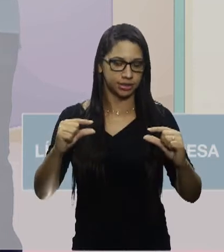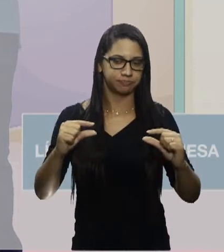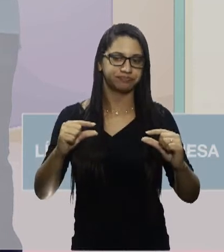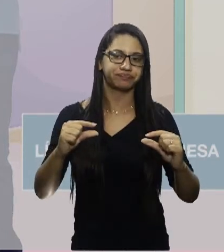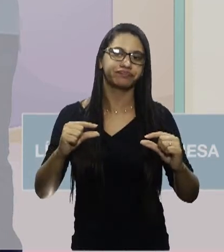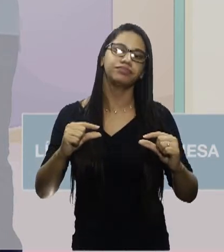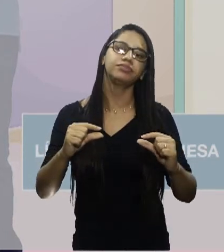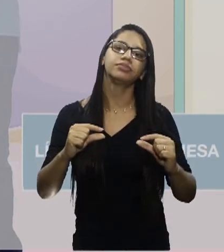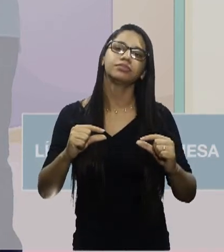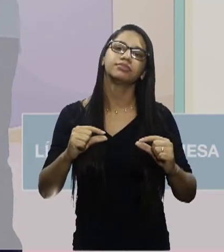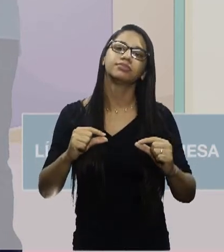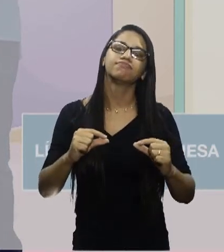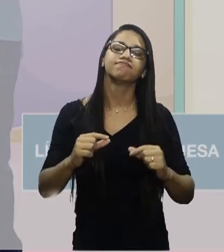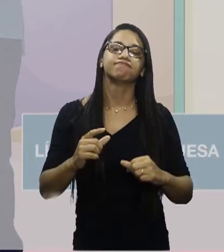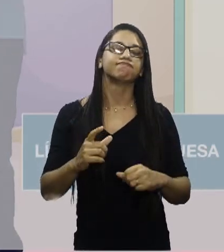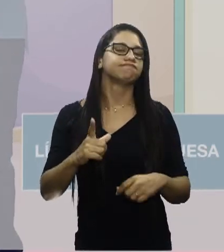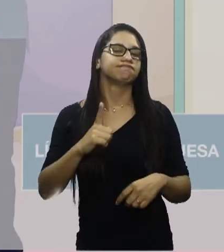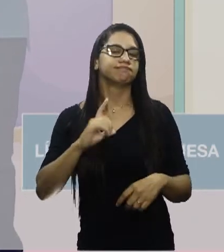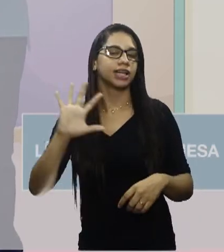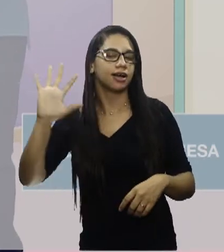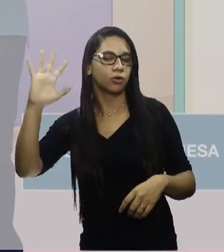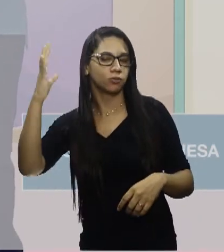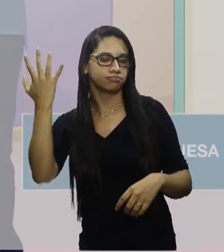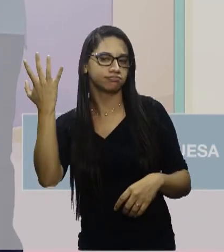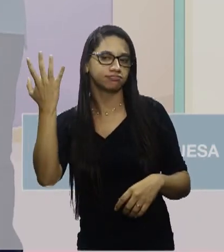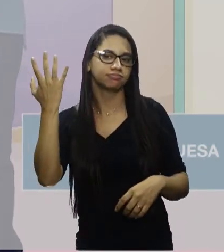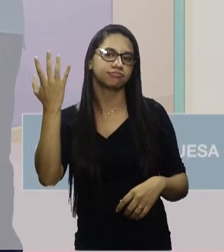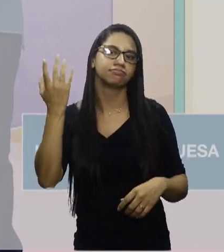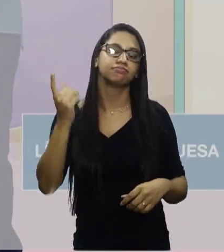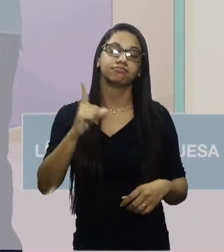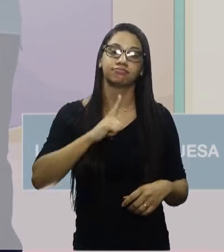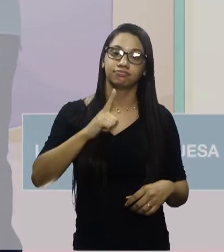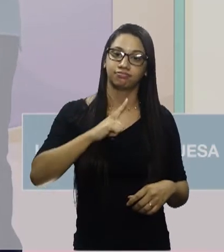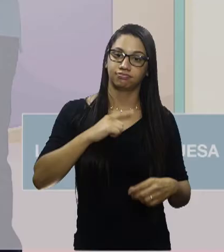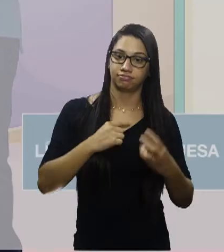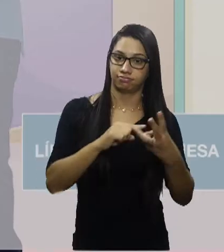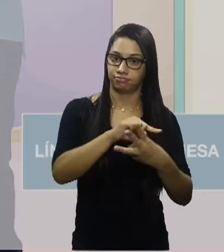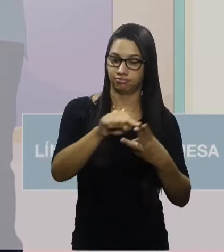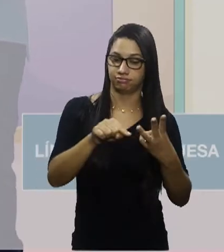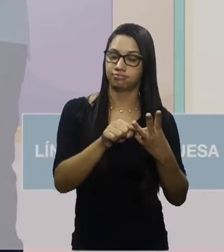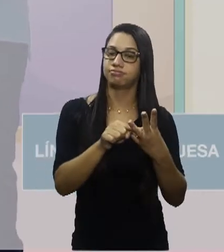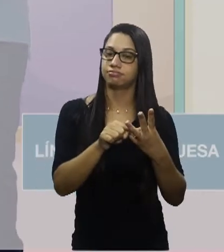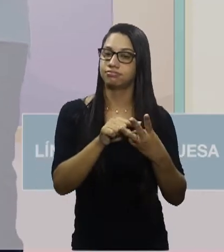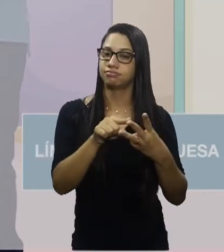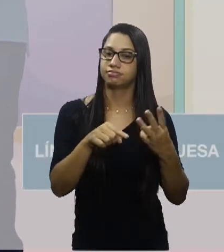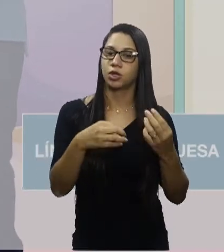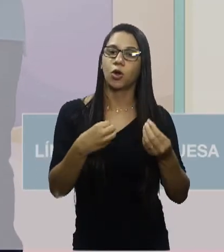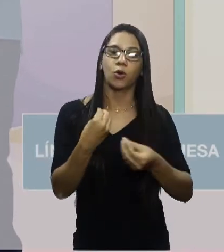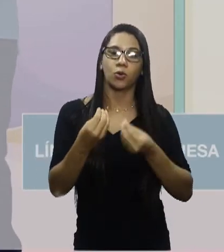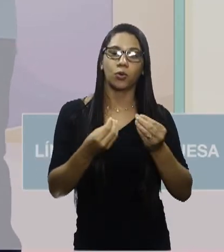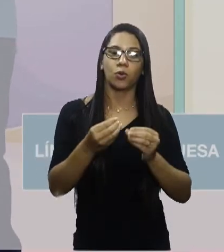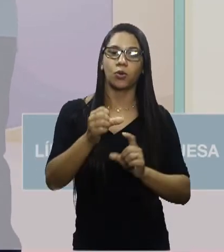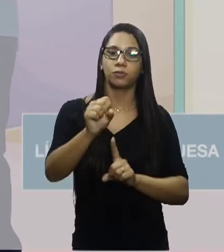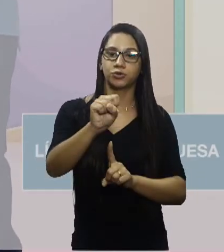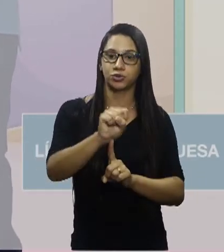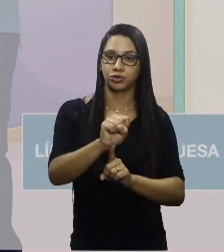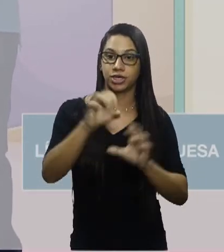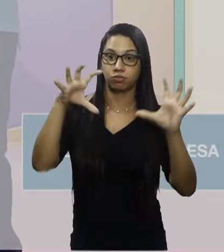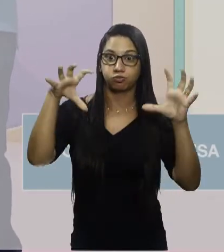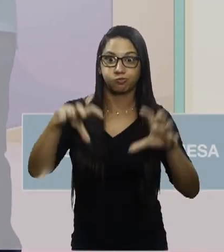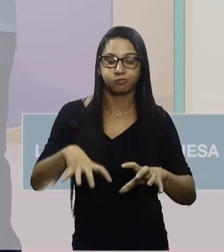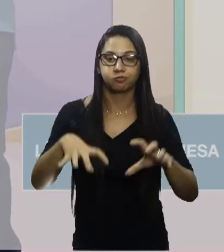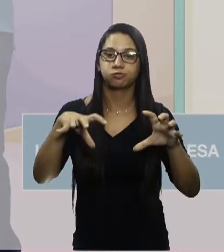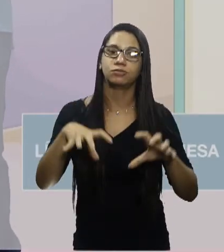E isso ocorre, gente, né? Eles vão ter aí, essas três orações vão ter como sujeito a tempestade,